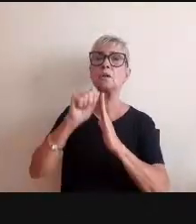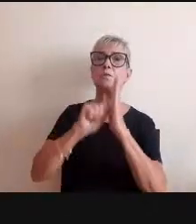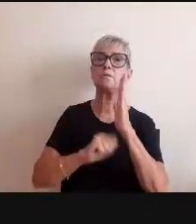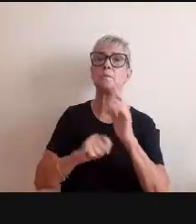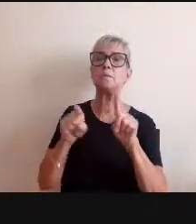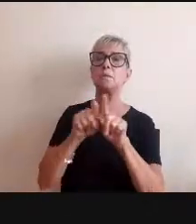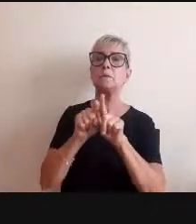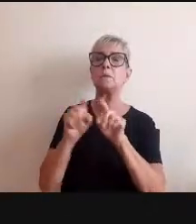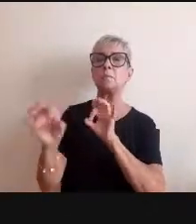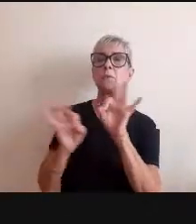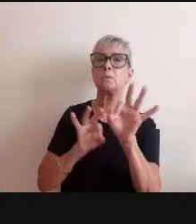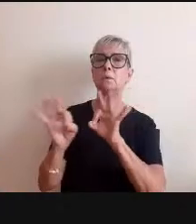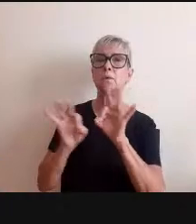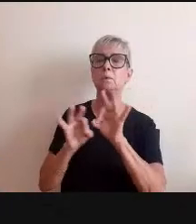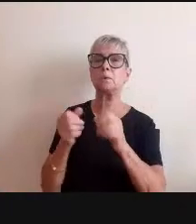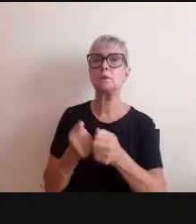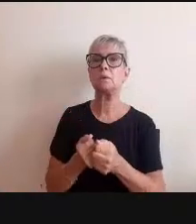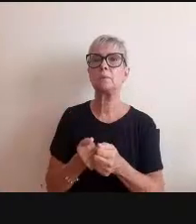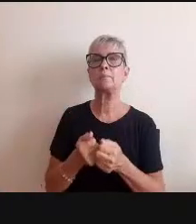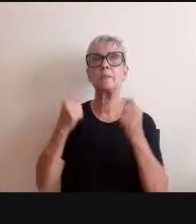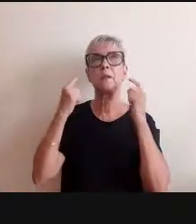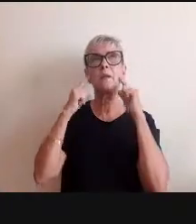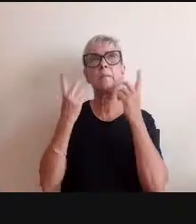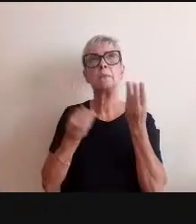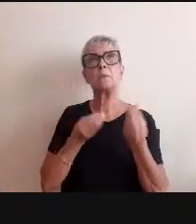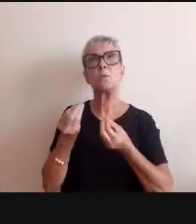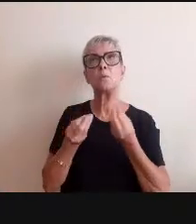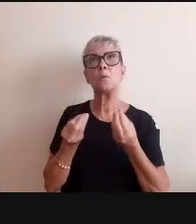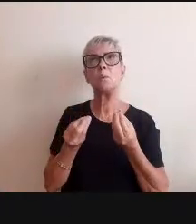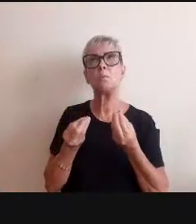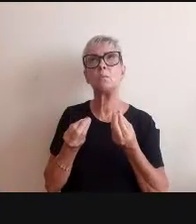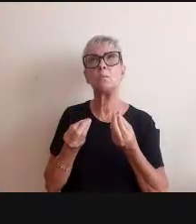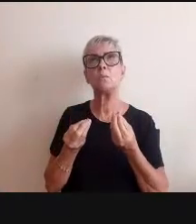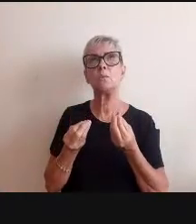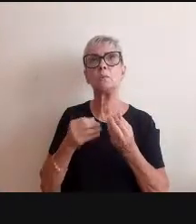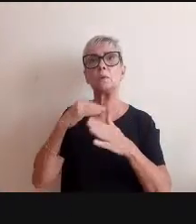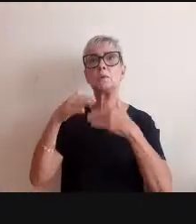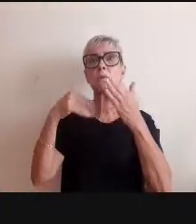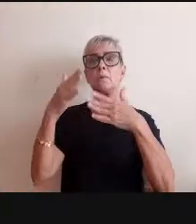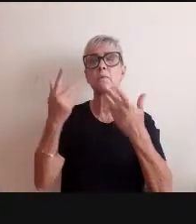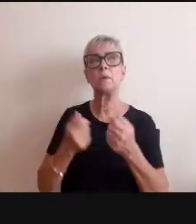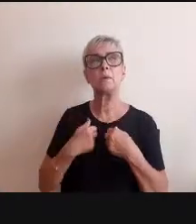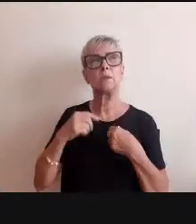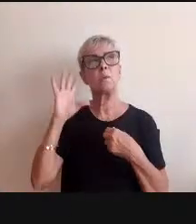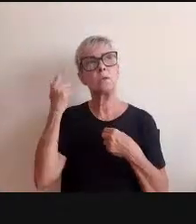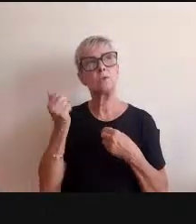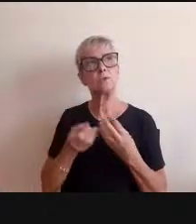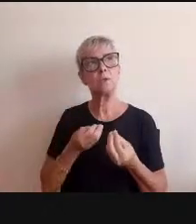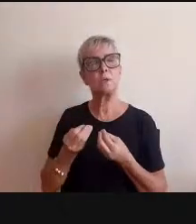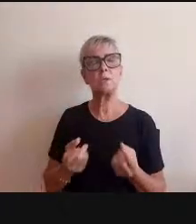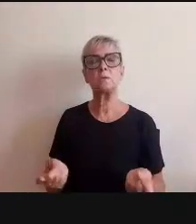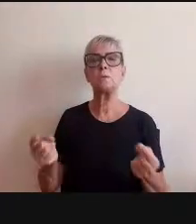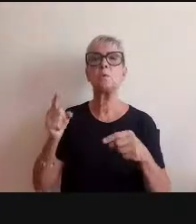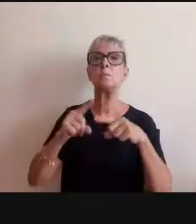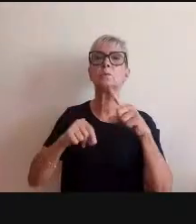e eu fiquei pensando em como desenvolver isso e eu achei esse objeto que